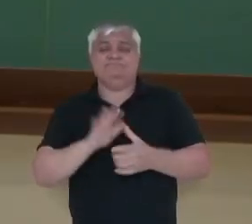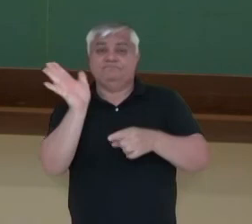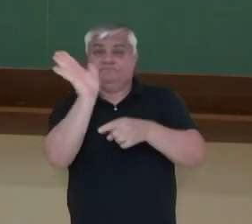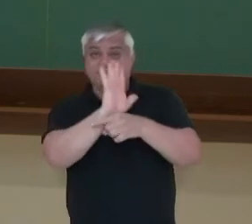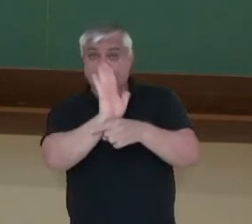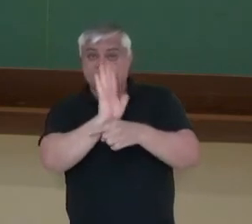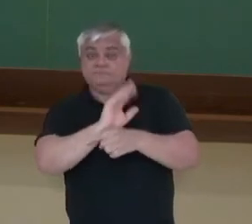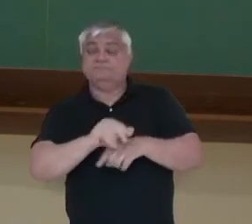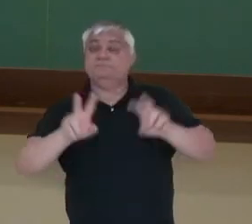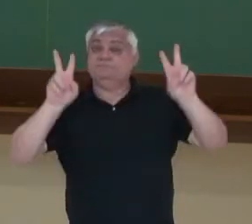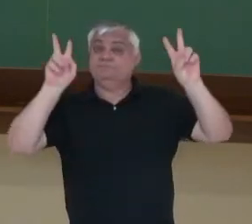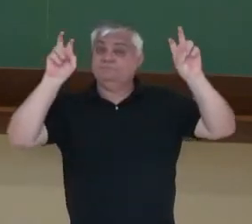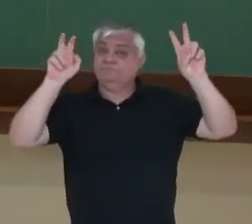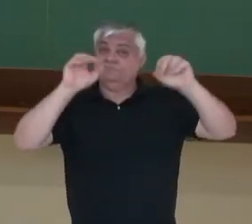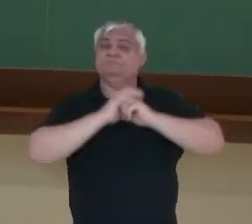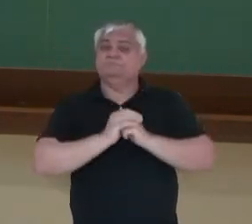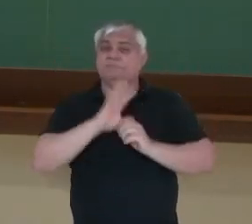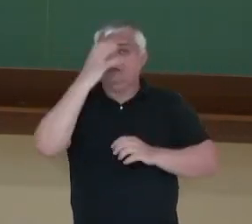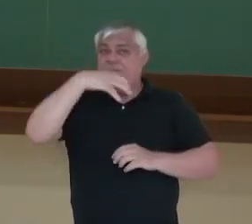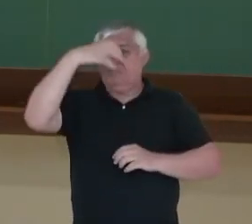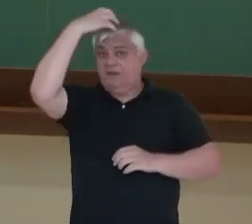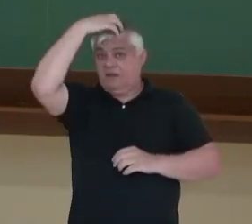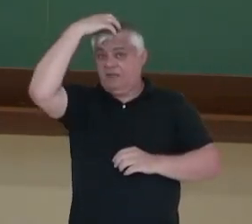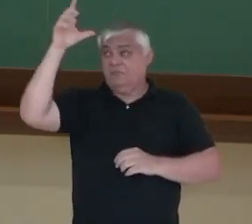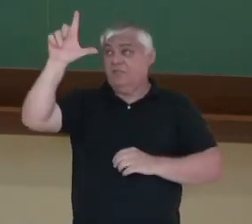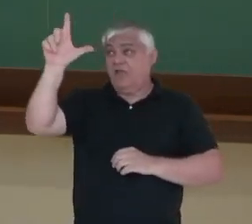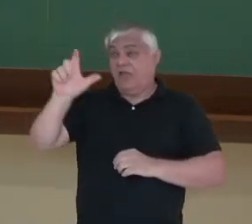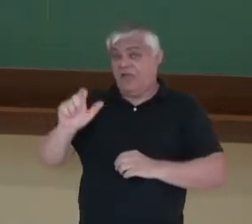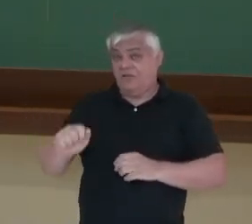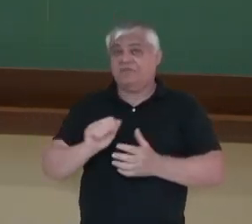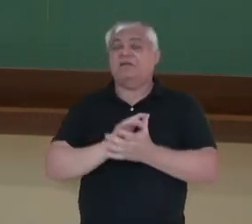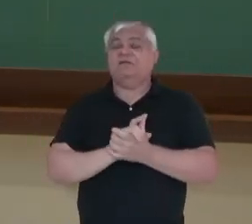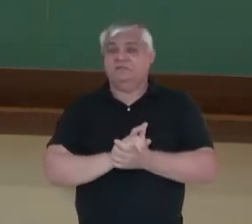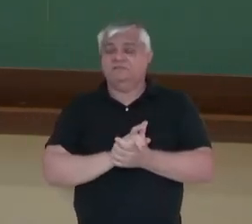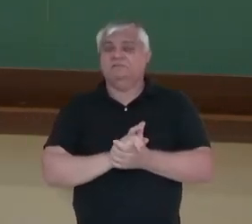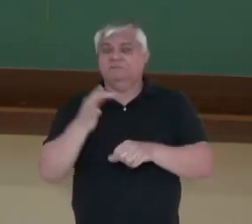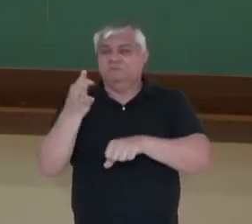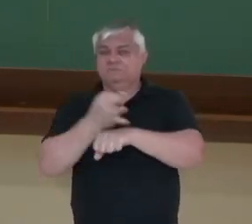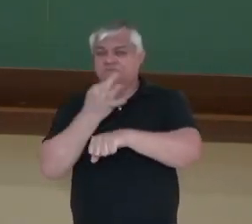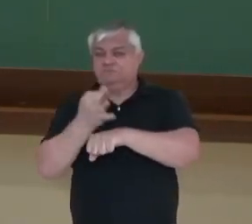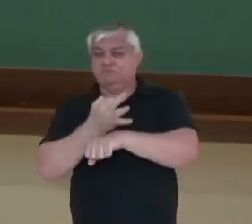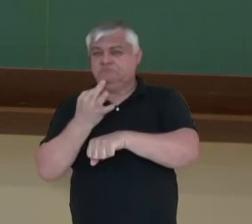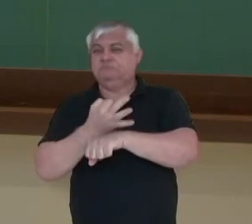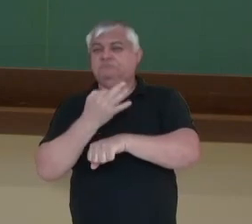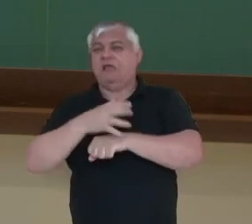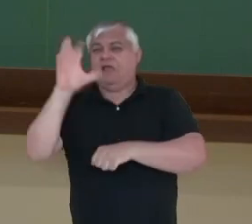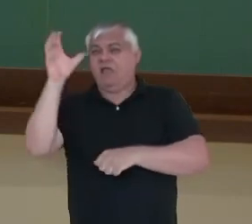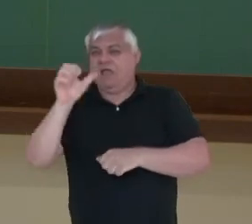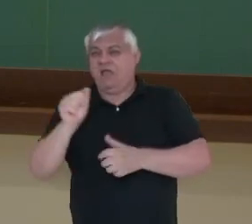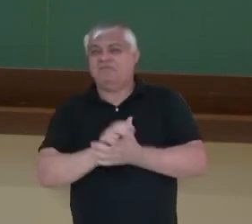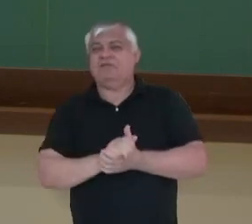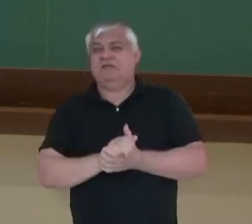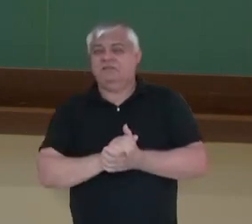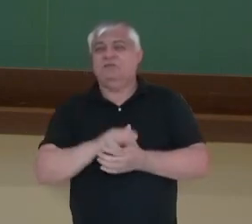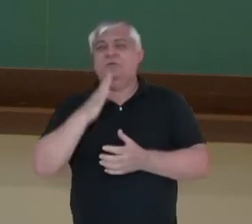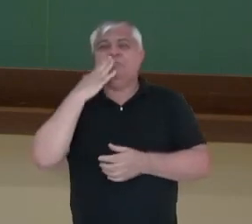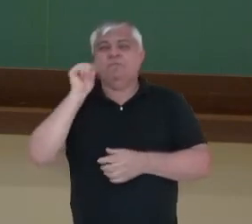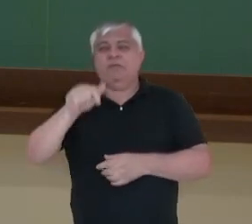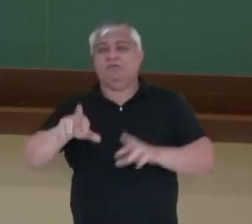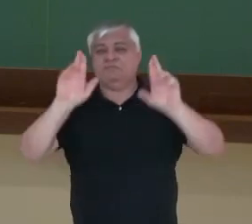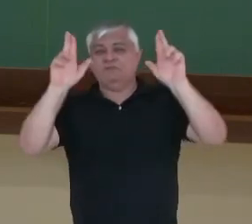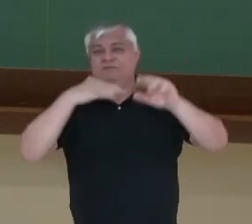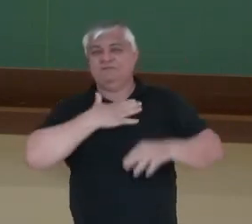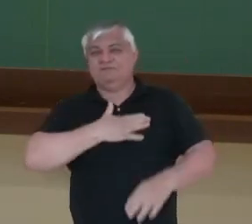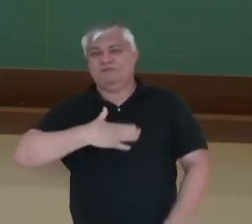vídeo, nós falamos sobre o imperialismo na África e a resistência africana, toda a atuação dos belgas. Espero que